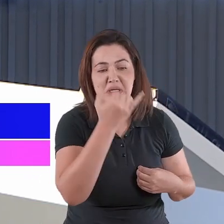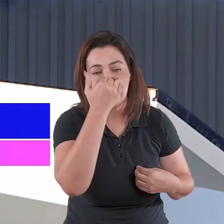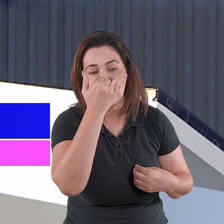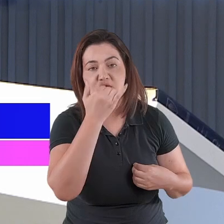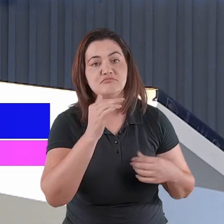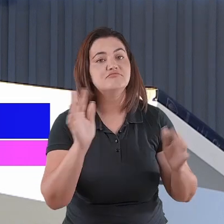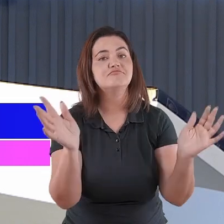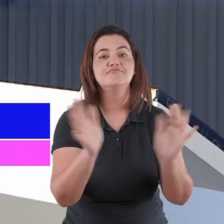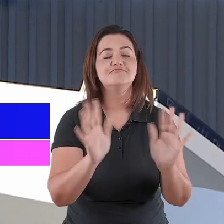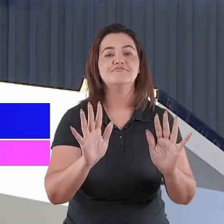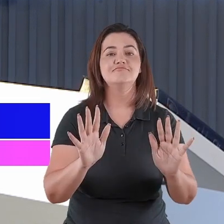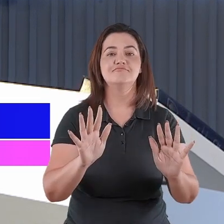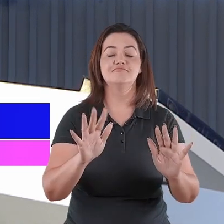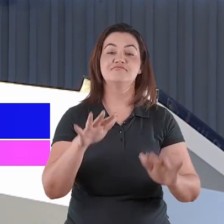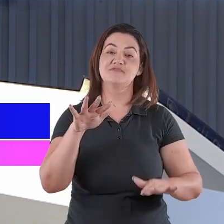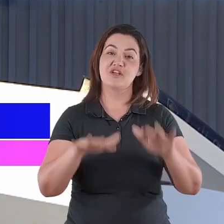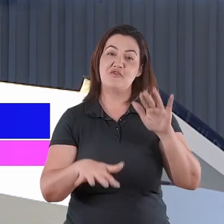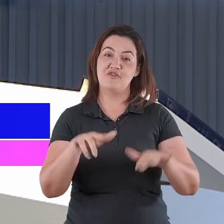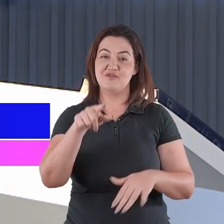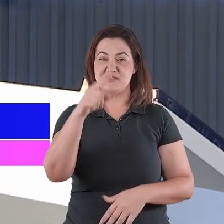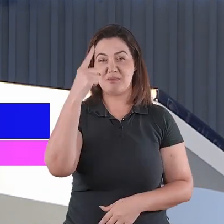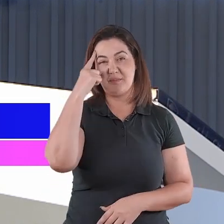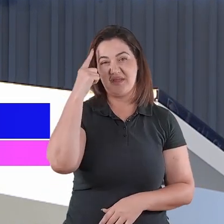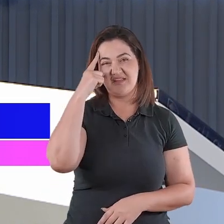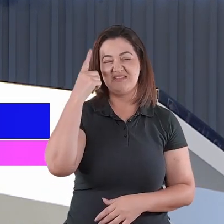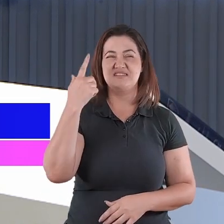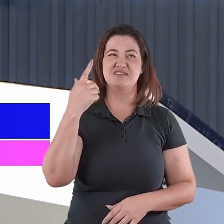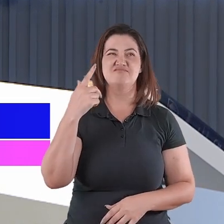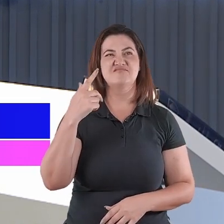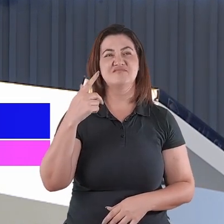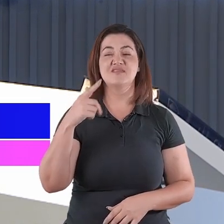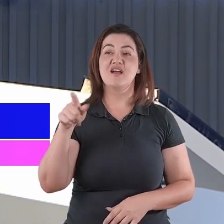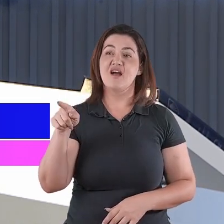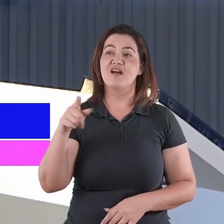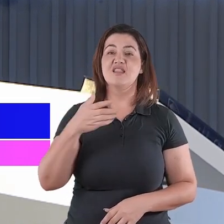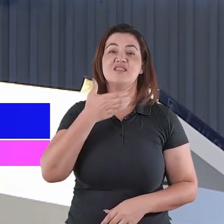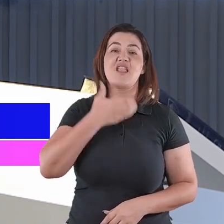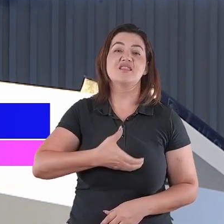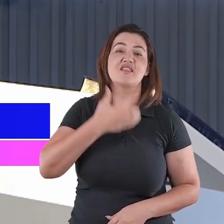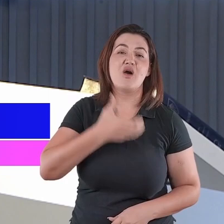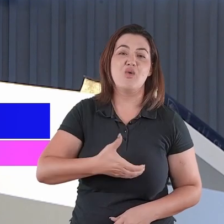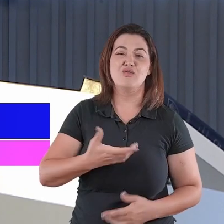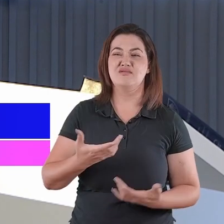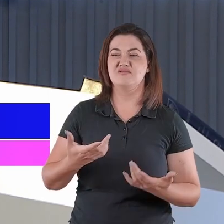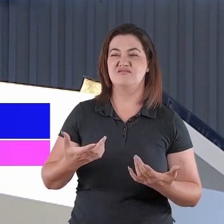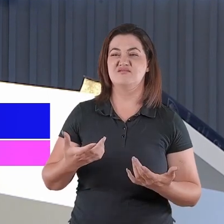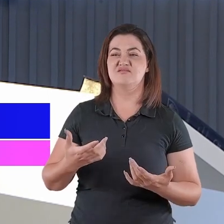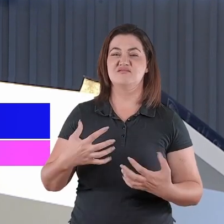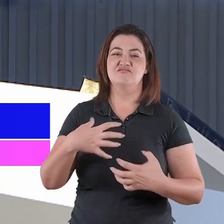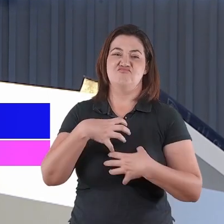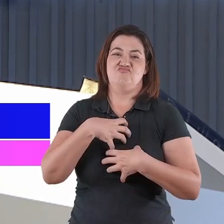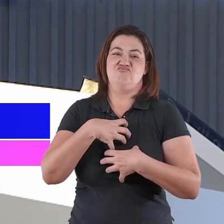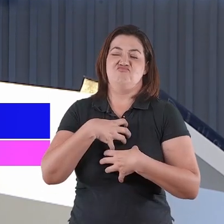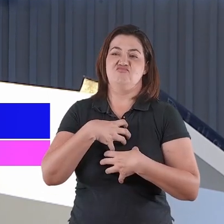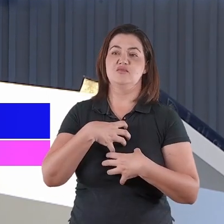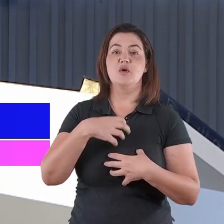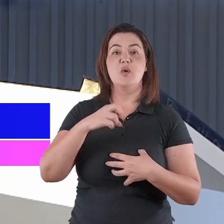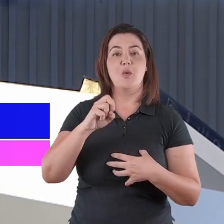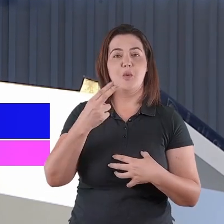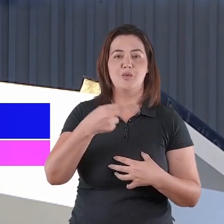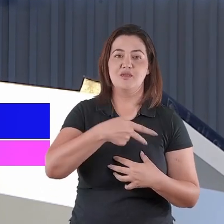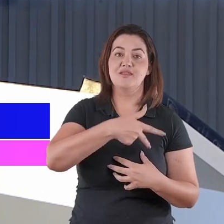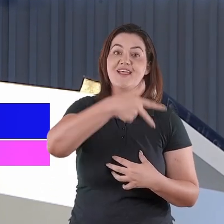Talvez você está chegando nessa data festiva, Natal, com uma grande infelicidade porque a sua família não está unida